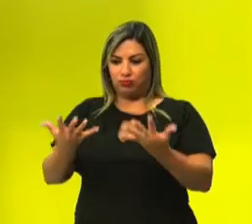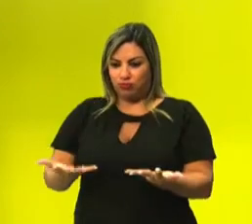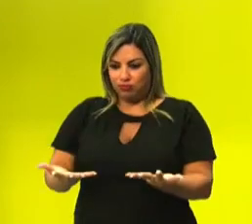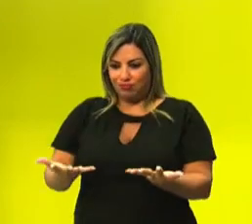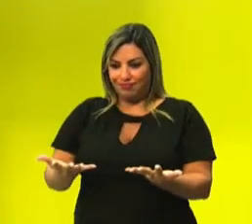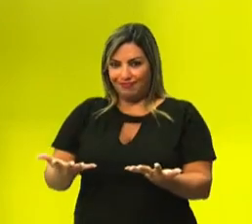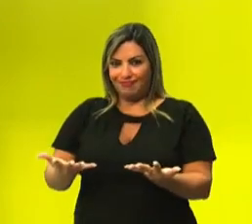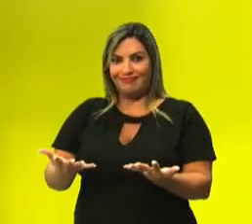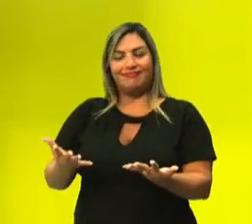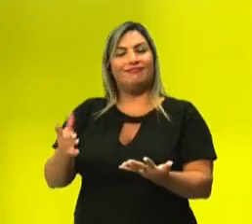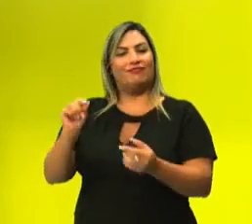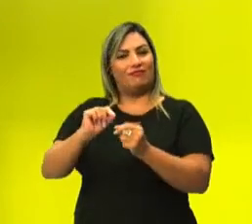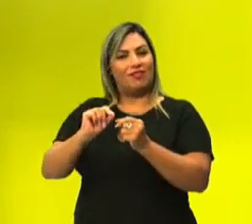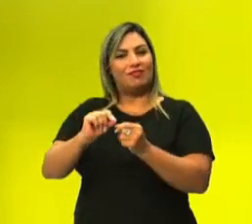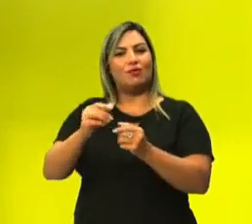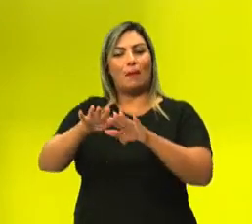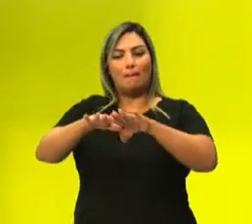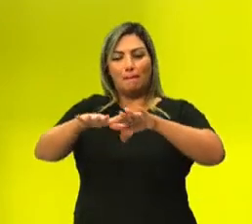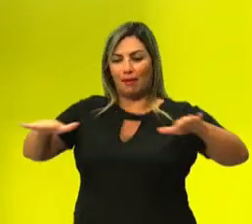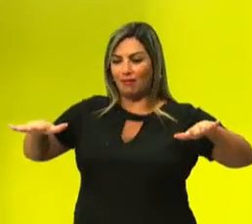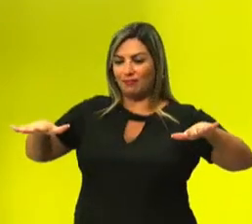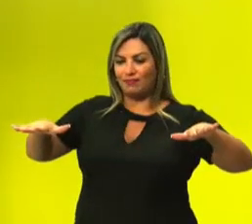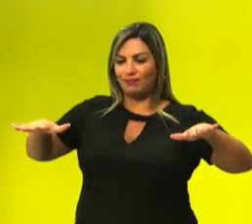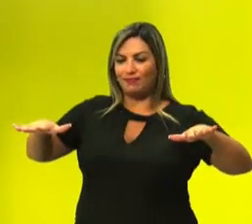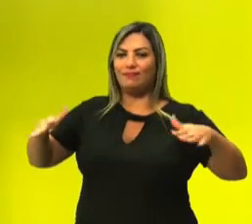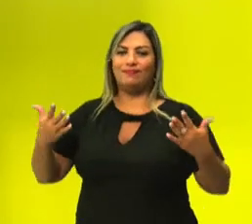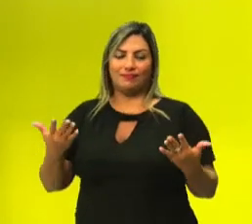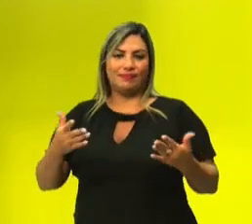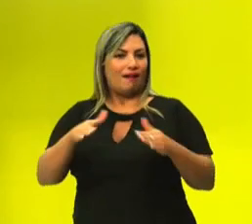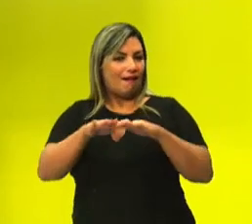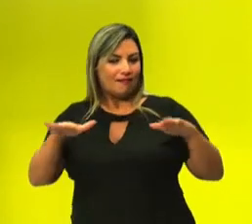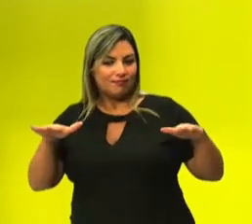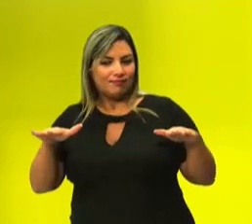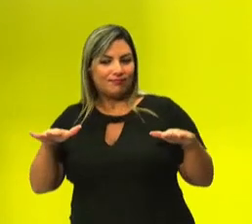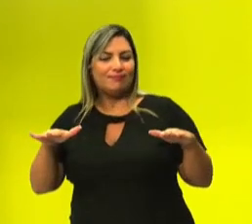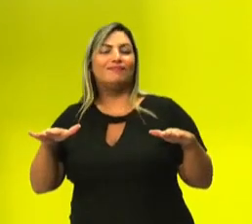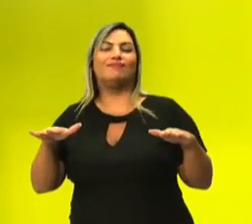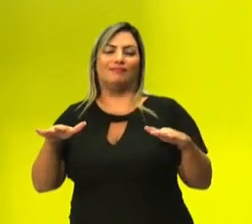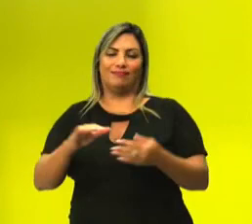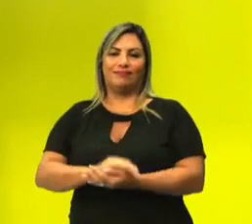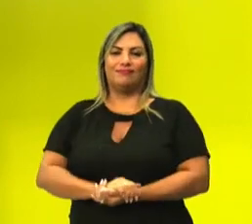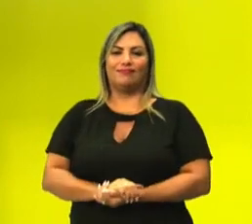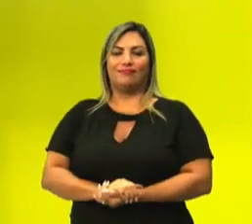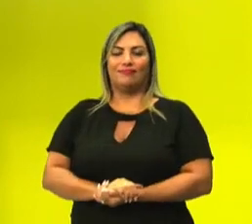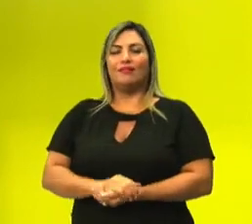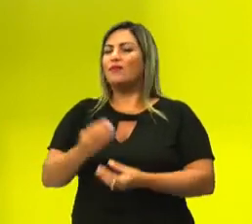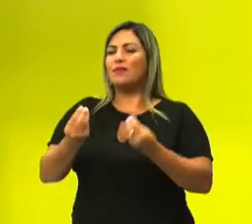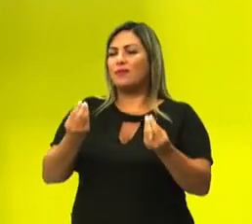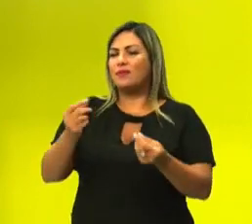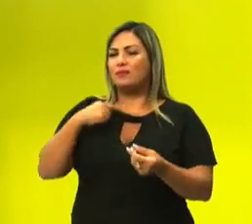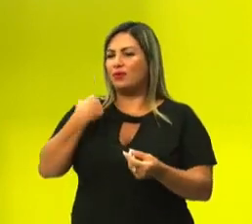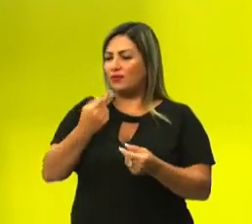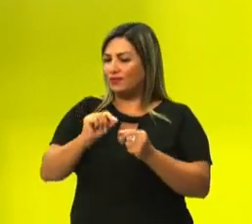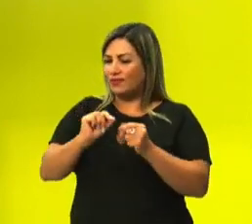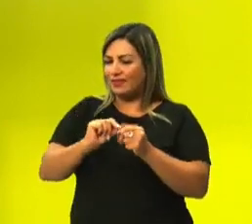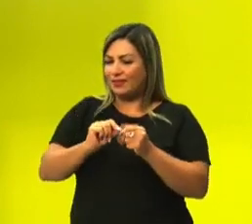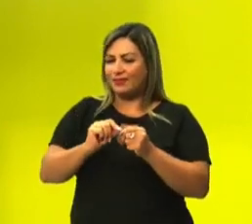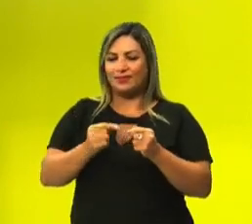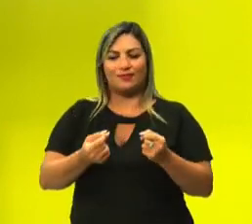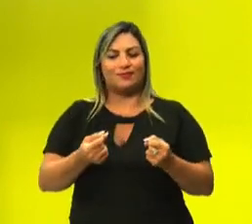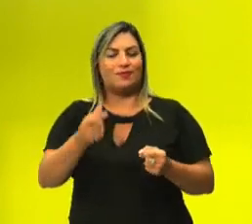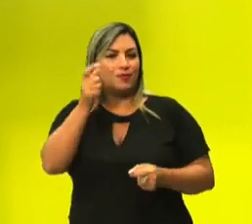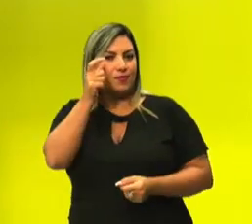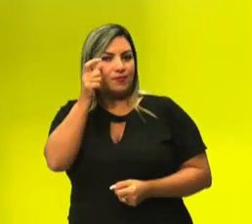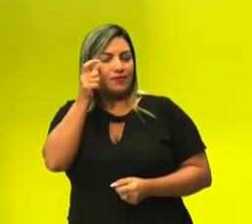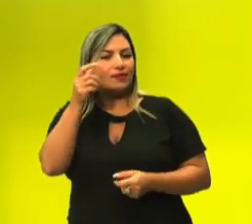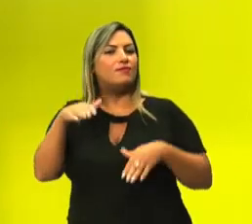desfazer ele, de modo que ele fique num plano reto ali. Então, como que a gente faz isso? A gente faz